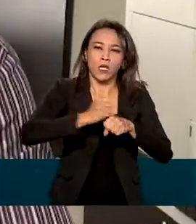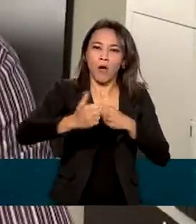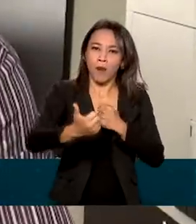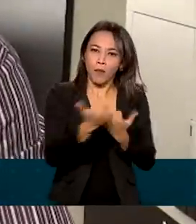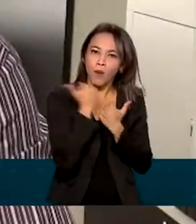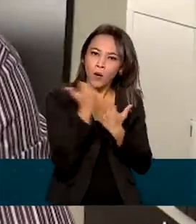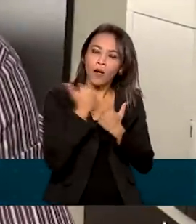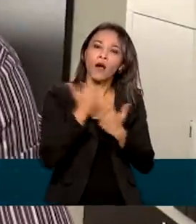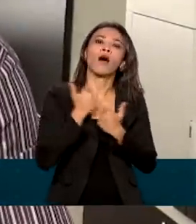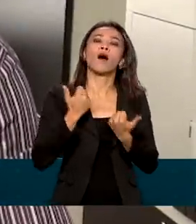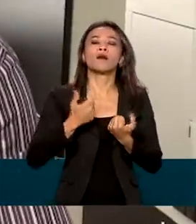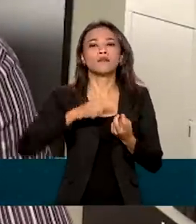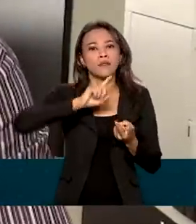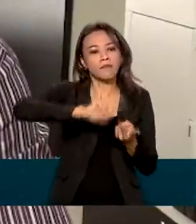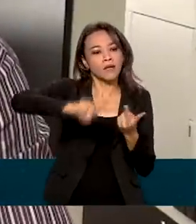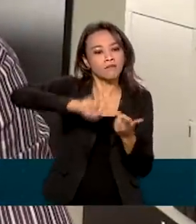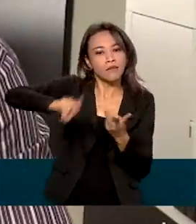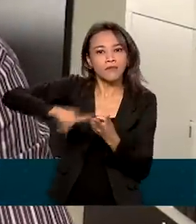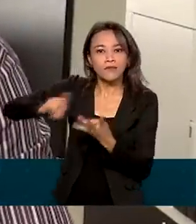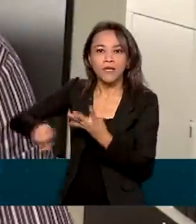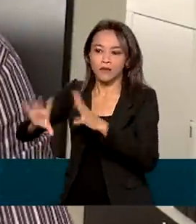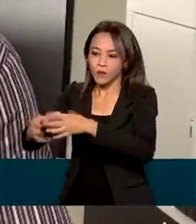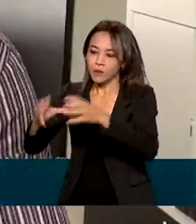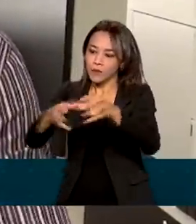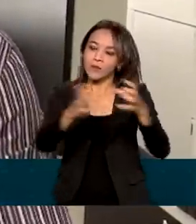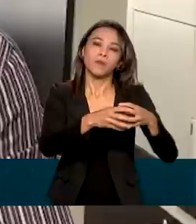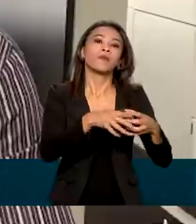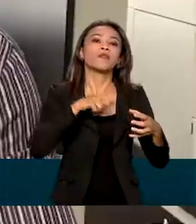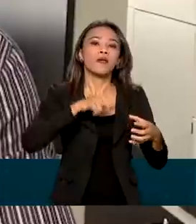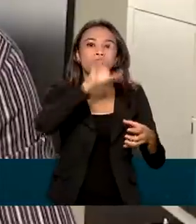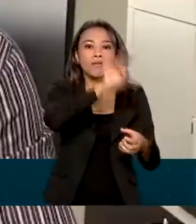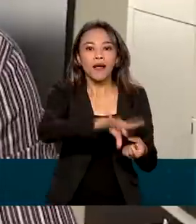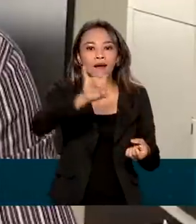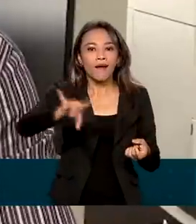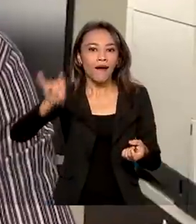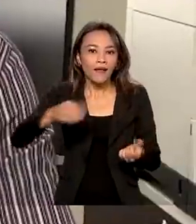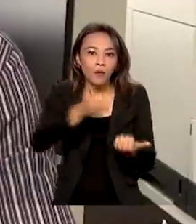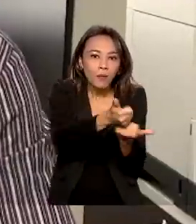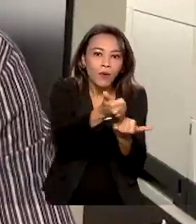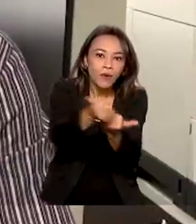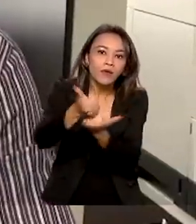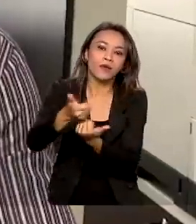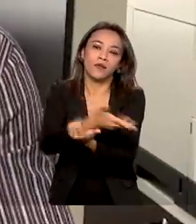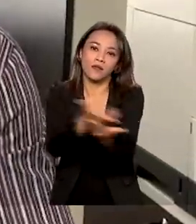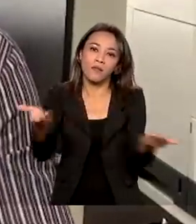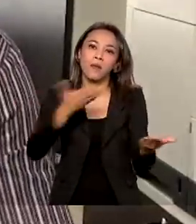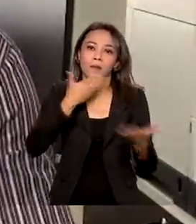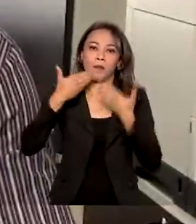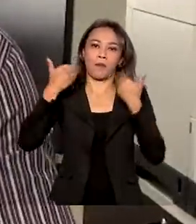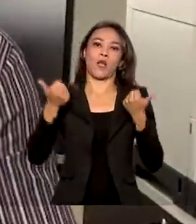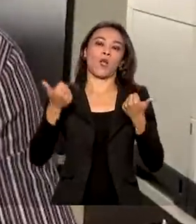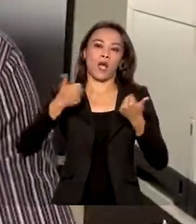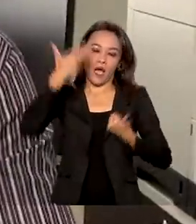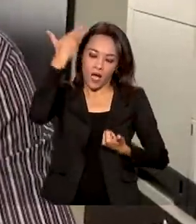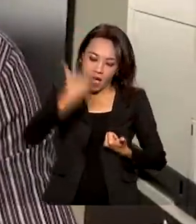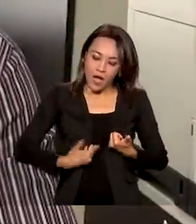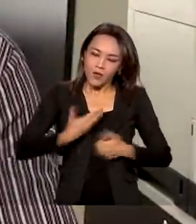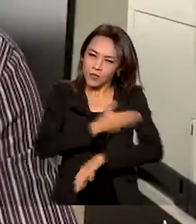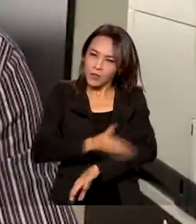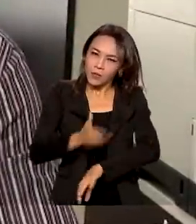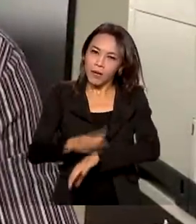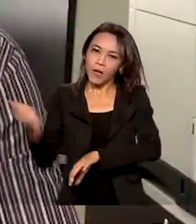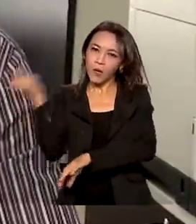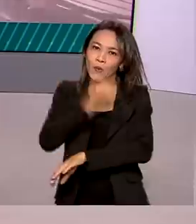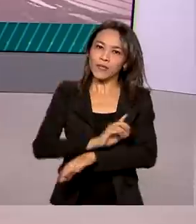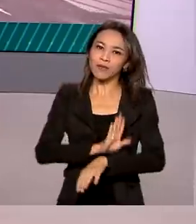grande valia para cada modalidade, para cada atleta, a melhora da sua performance que chega ao final, aos Jogos Olímpicos